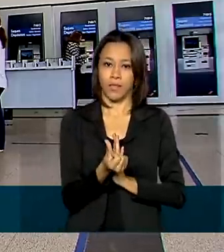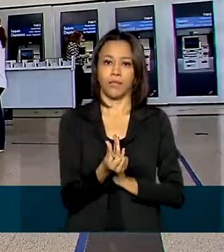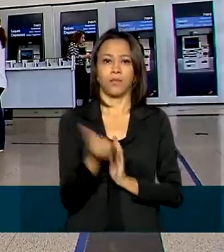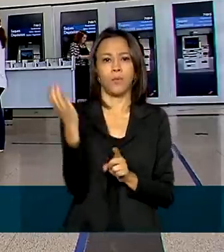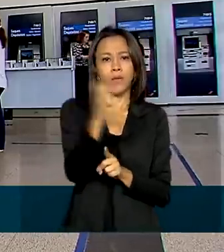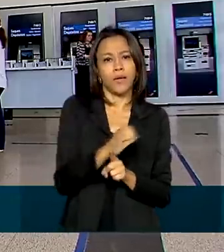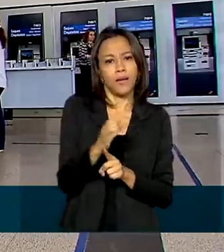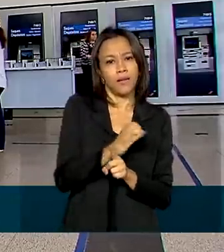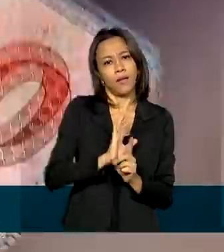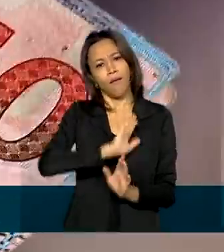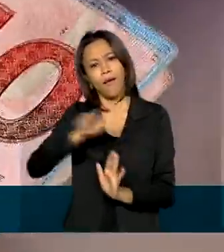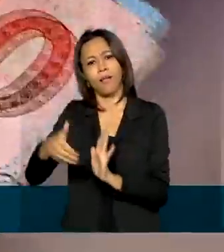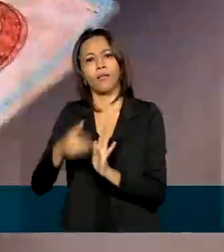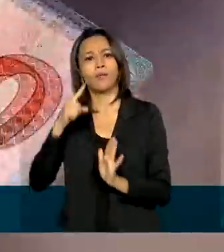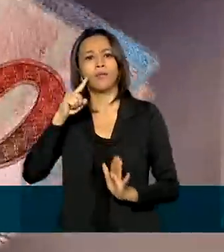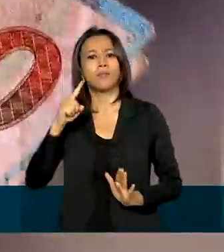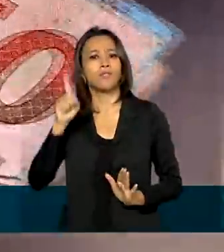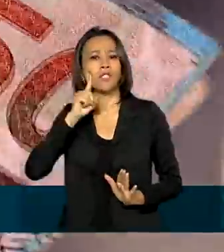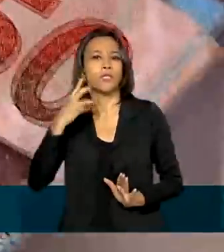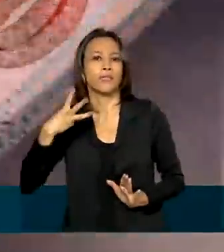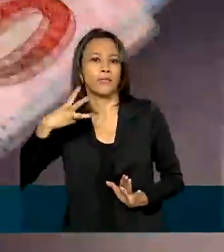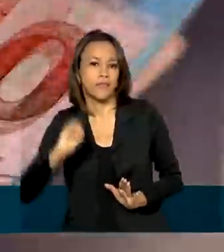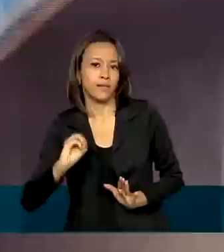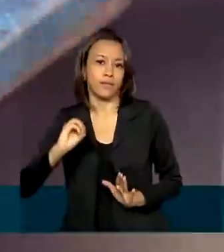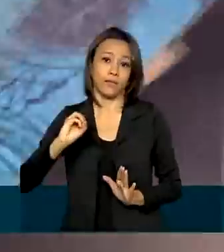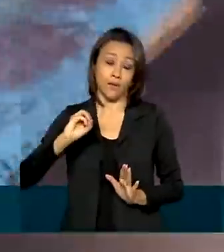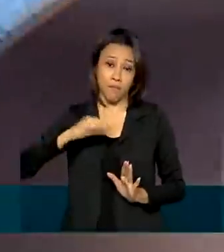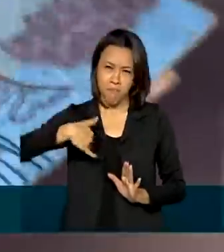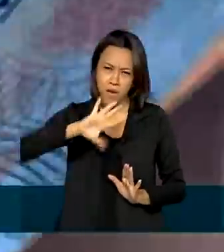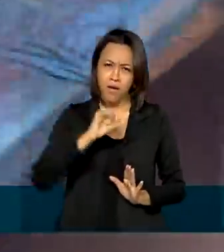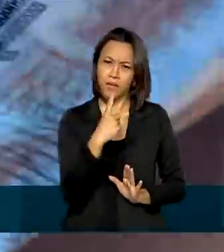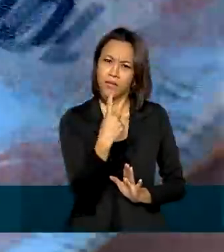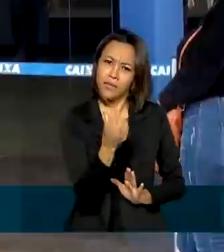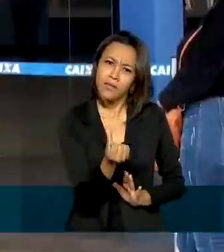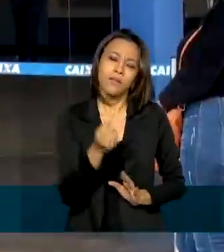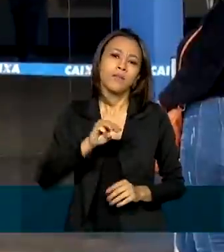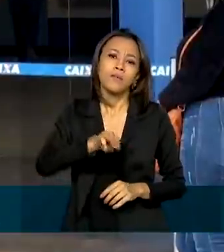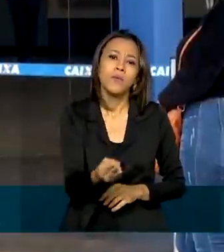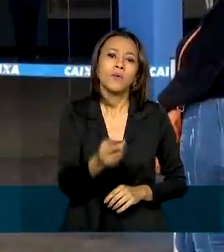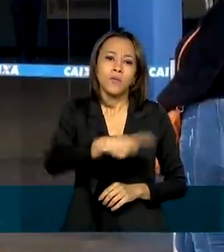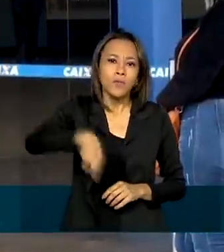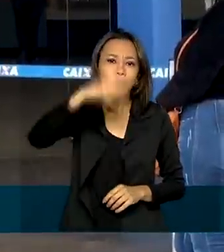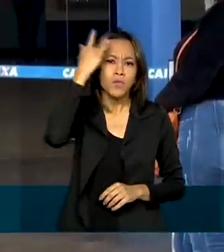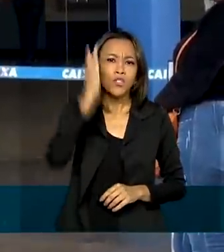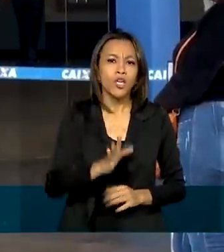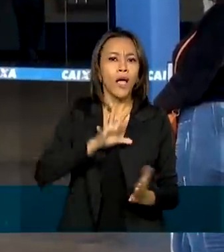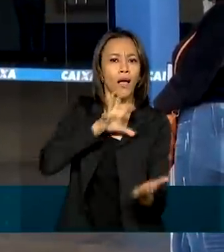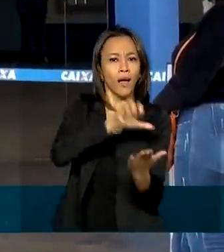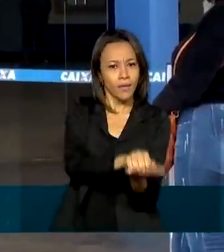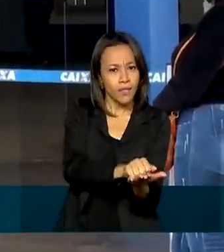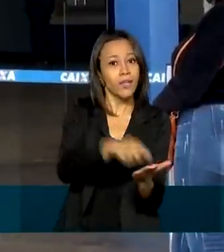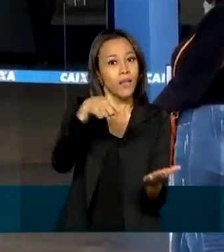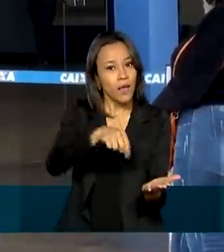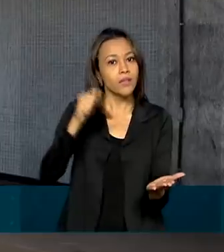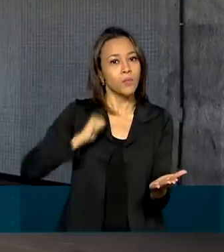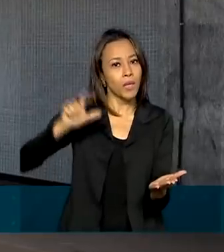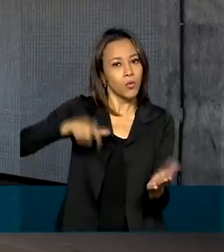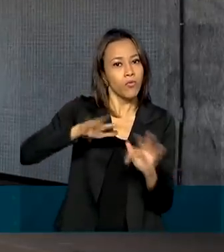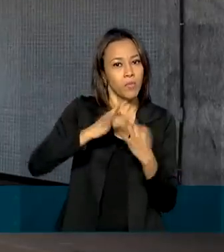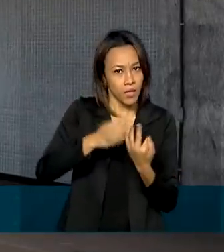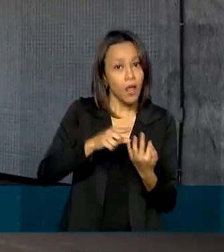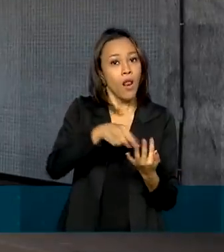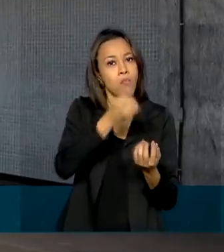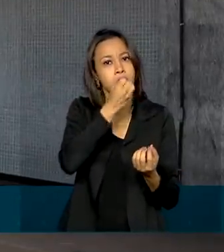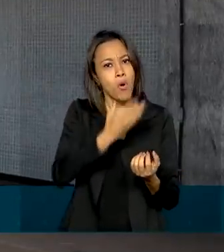segue até o dia 30. Mais de 16 milhões de pessoas cadastradas no Bolsa Família foram consideradas aptas para a